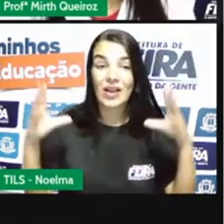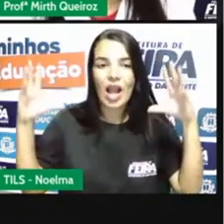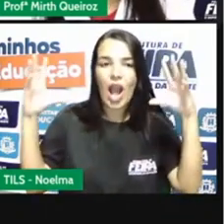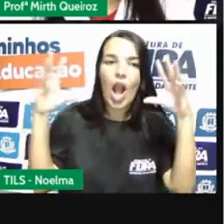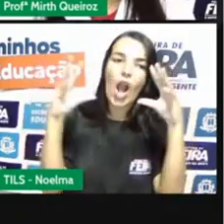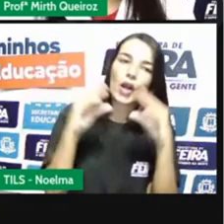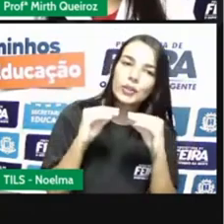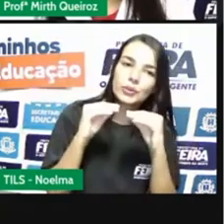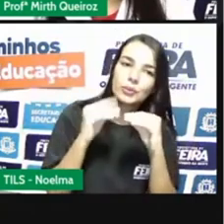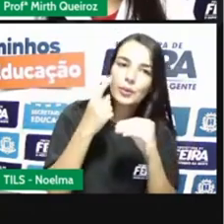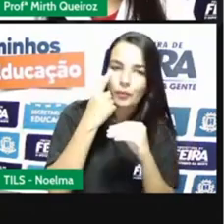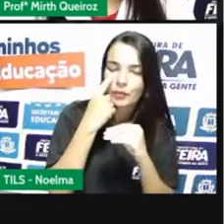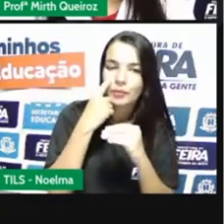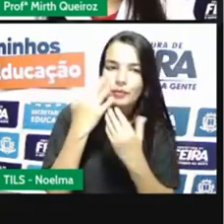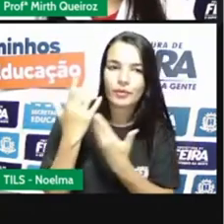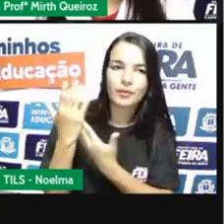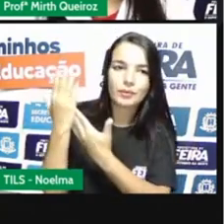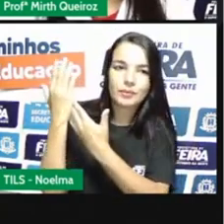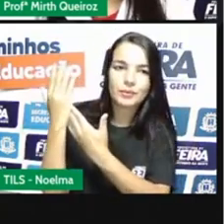Resumindo, vamos ver?